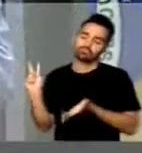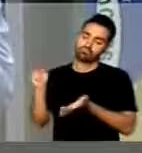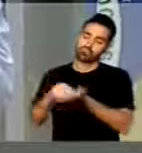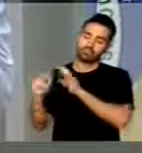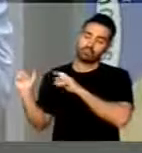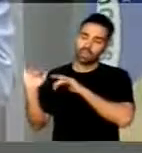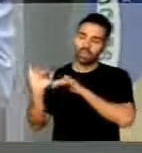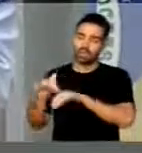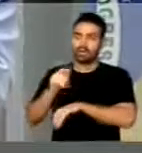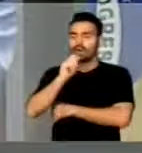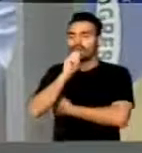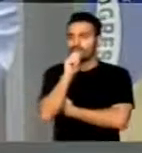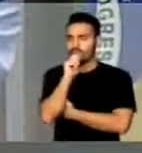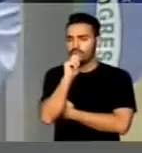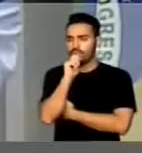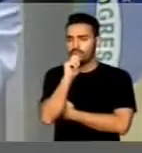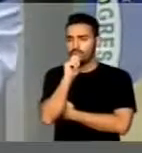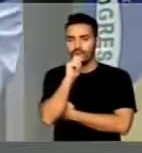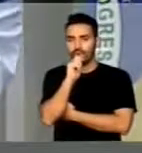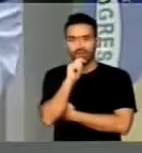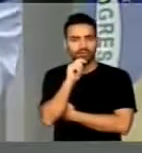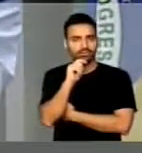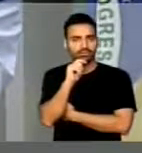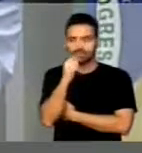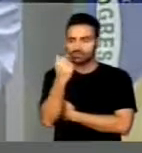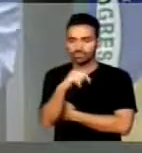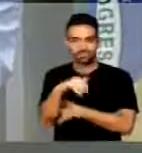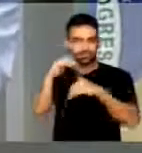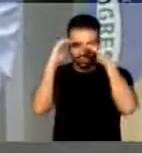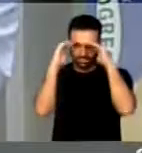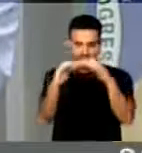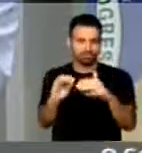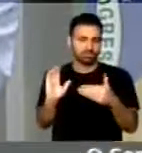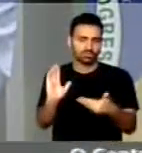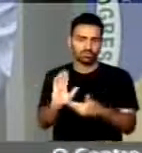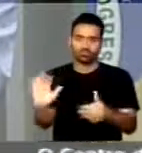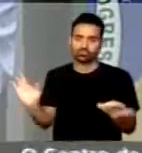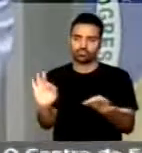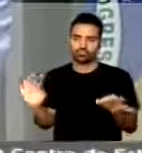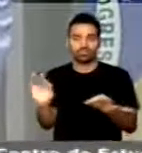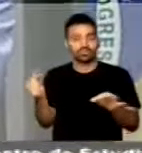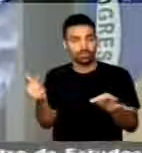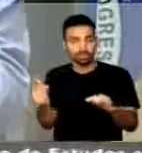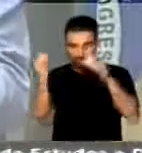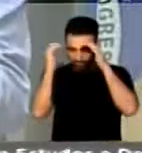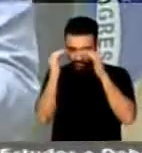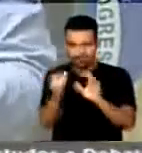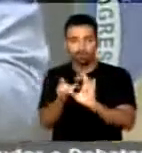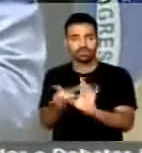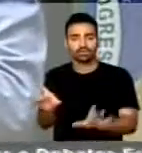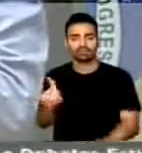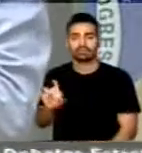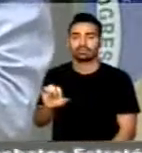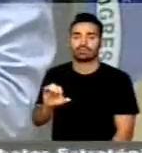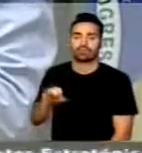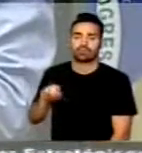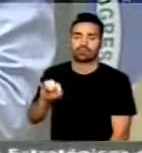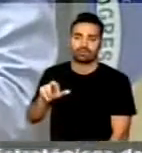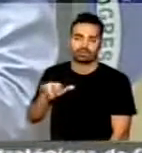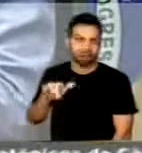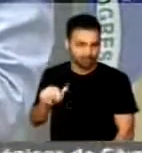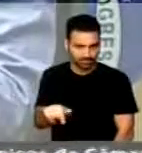De respeitar esse plenário não é novidade. De respeitar a democracia não é fato novo.